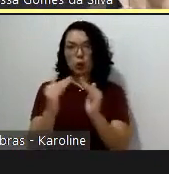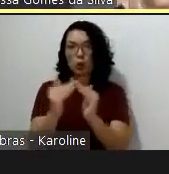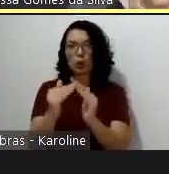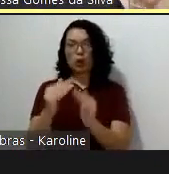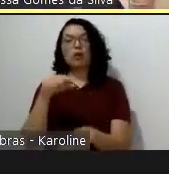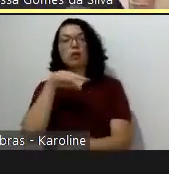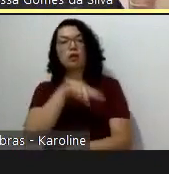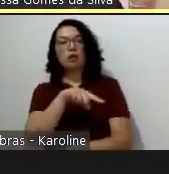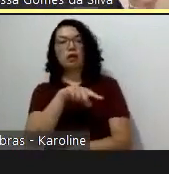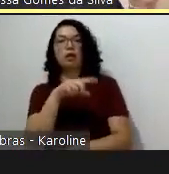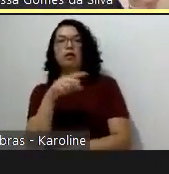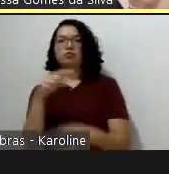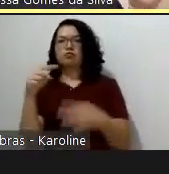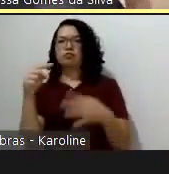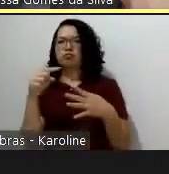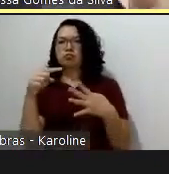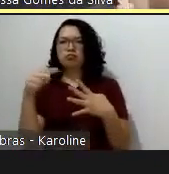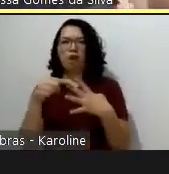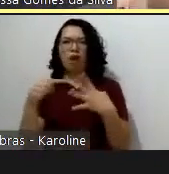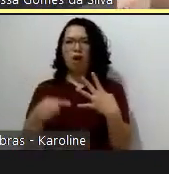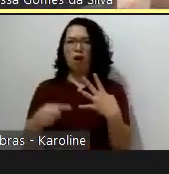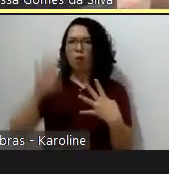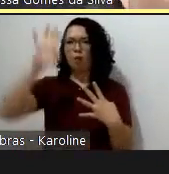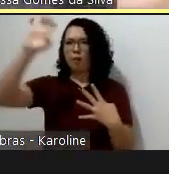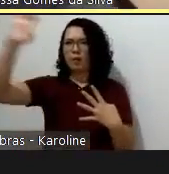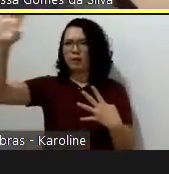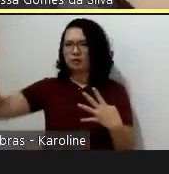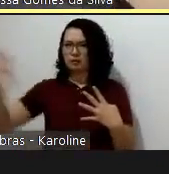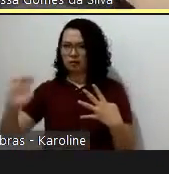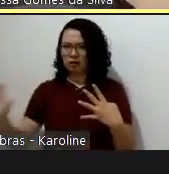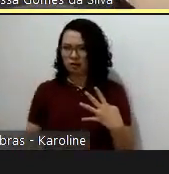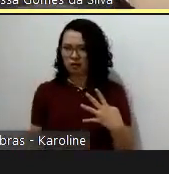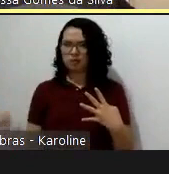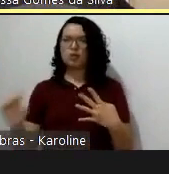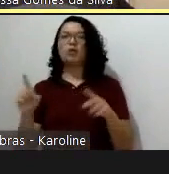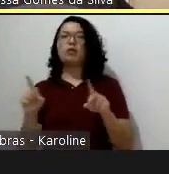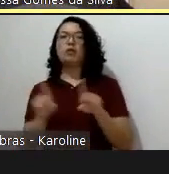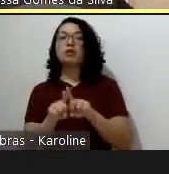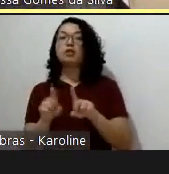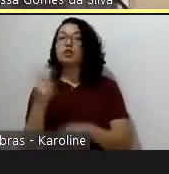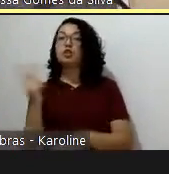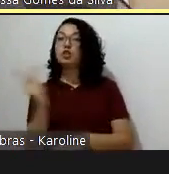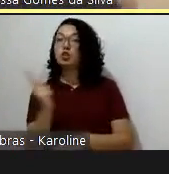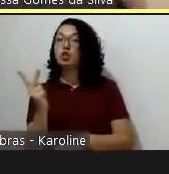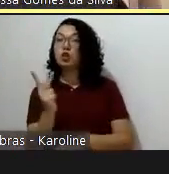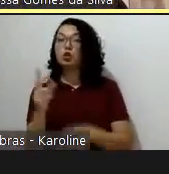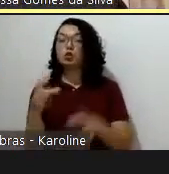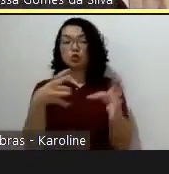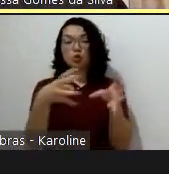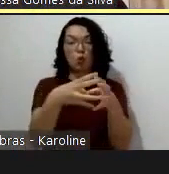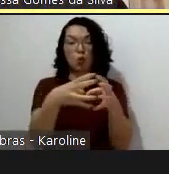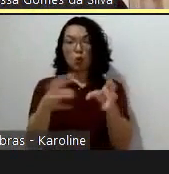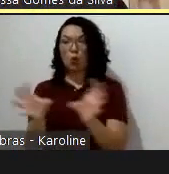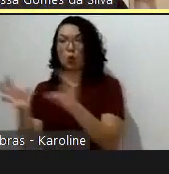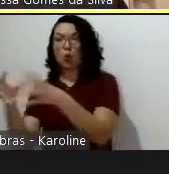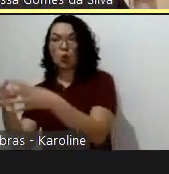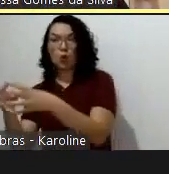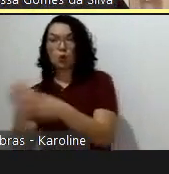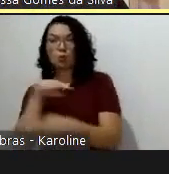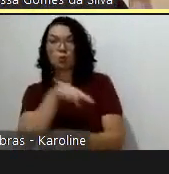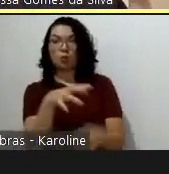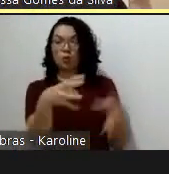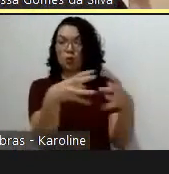um grupo de analistas, eu não tinha alunos, eu não tinha estudantes, eu tinha um grupo de analistas e um grupo de simuladores em diferentes equipes,